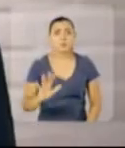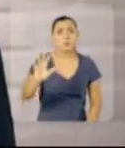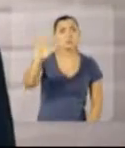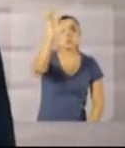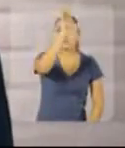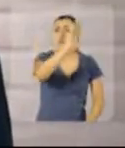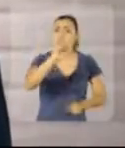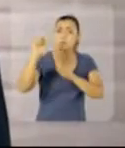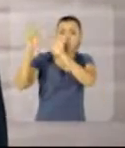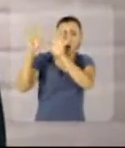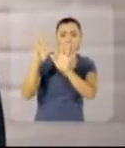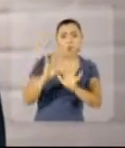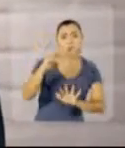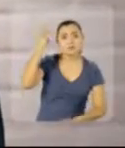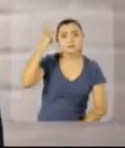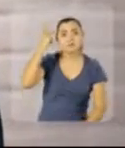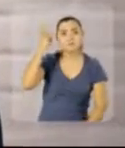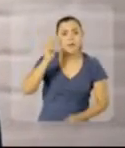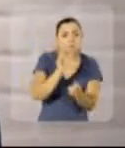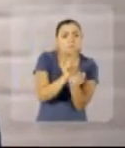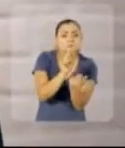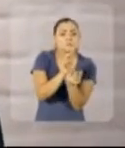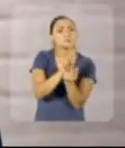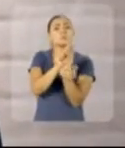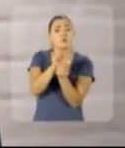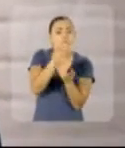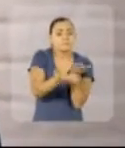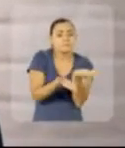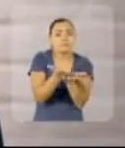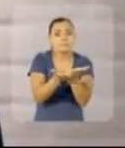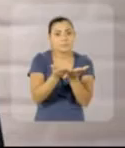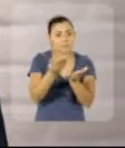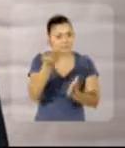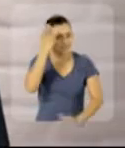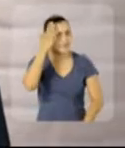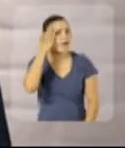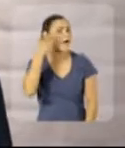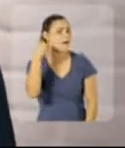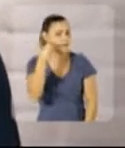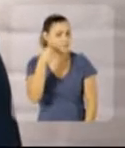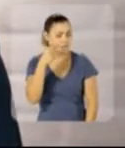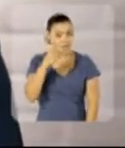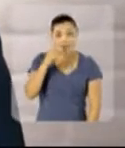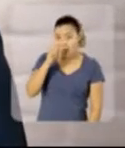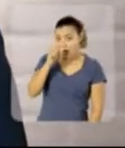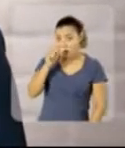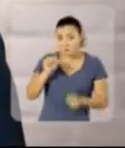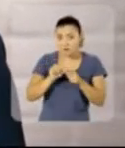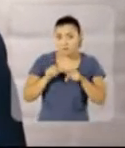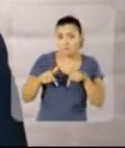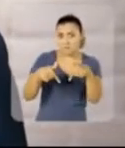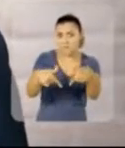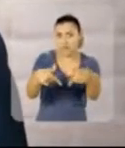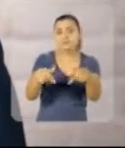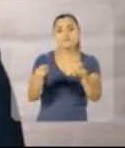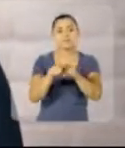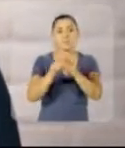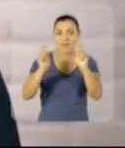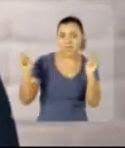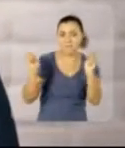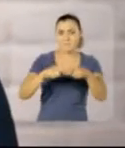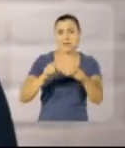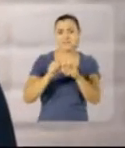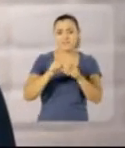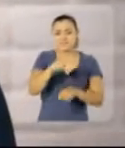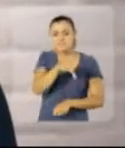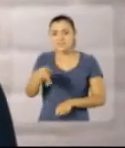Brasileiros de todos os cantos que vêm para São Paulo em busca de tratamento são testemunhas do que Geraldo Alckmin fez e do que